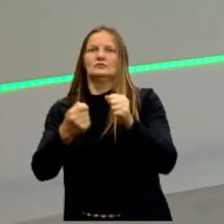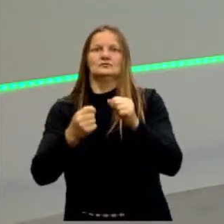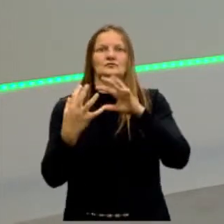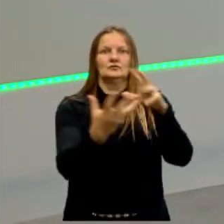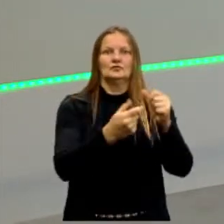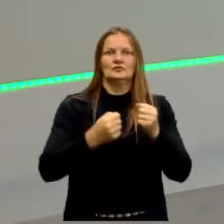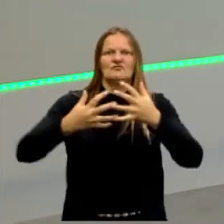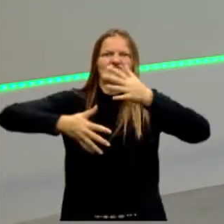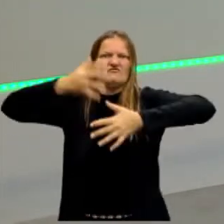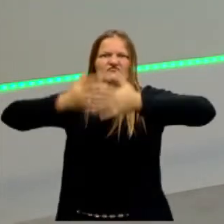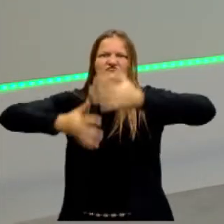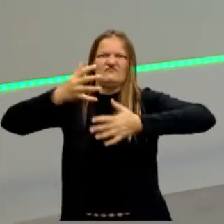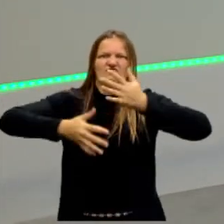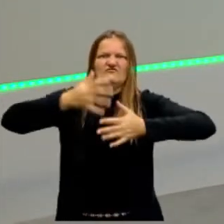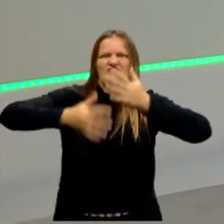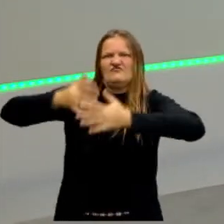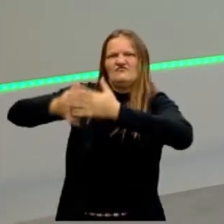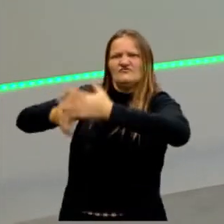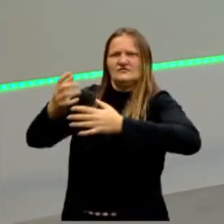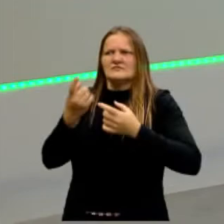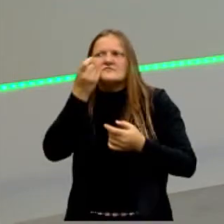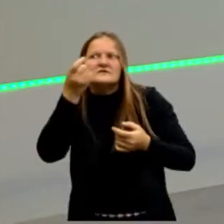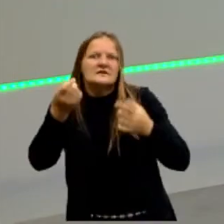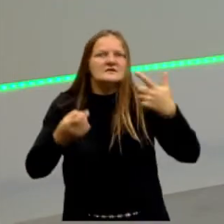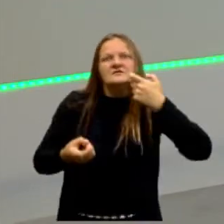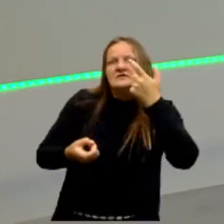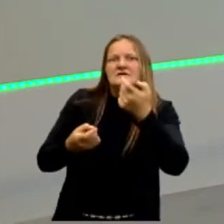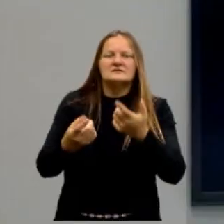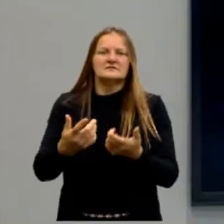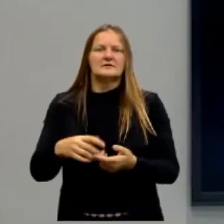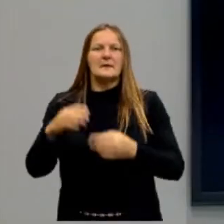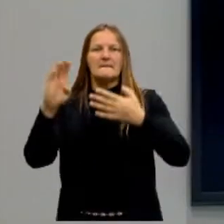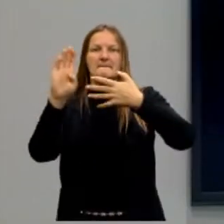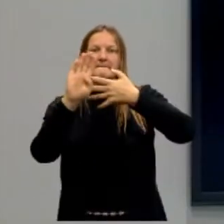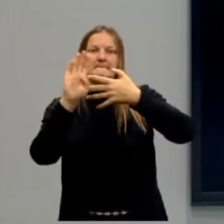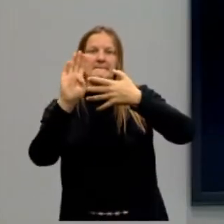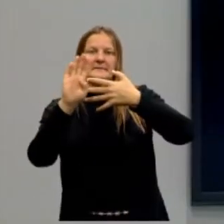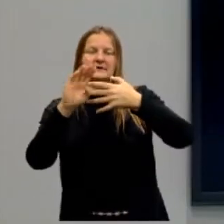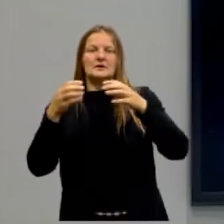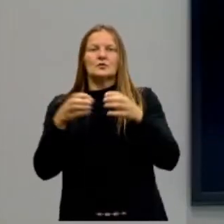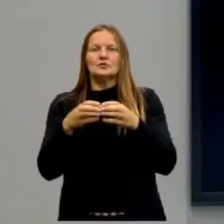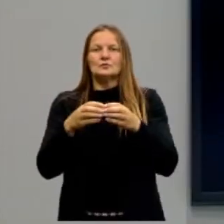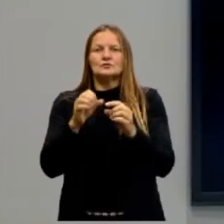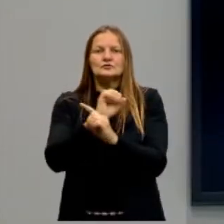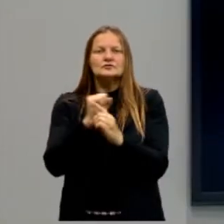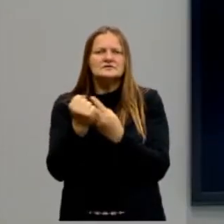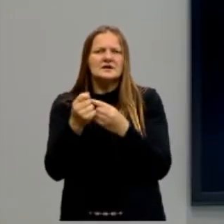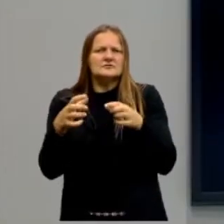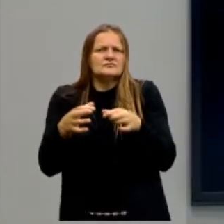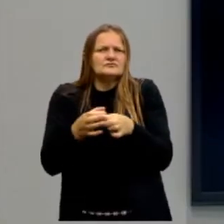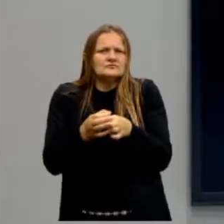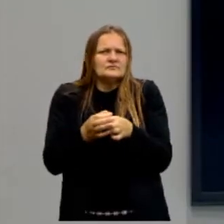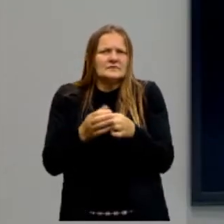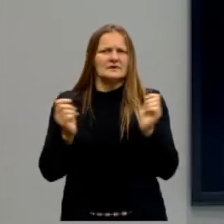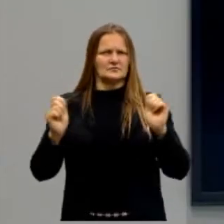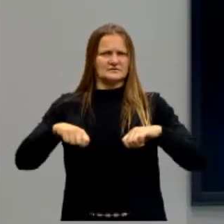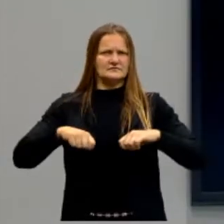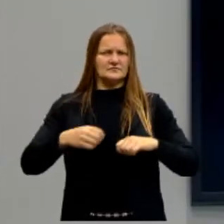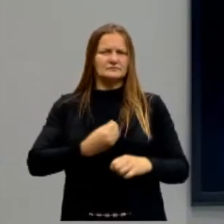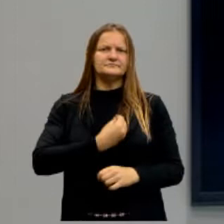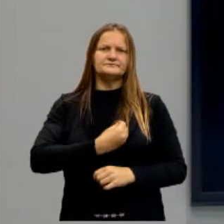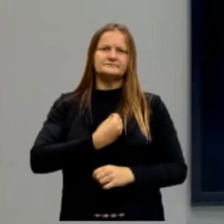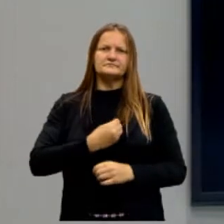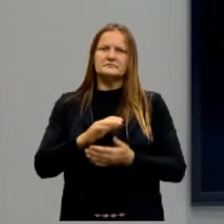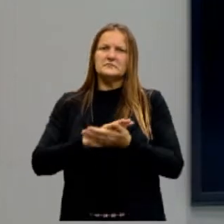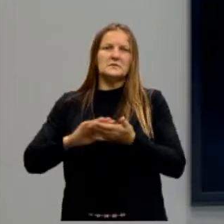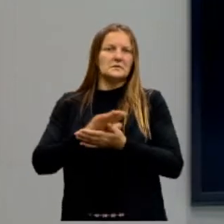conflitos. Conflitos, mais conflitos de interesse, inclusive. Letra B. Grupos sociais menores podem conviver sem esses